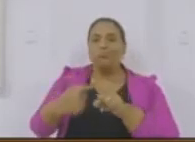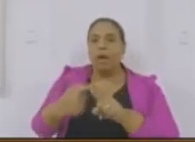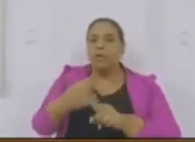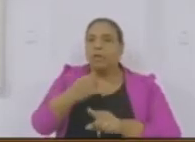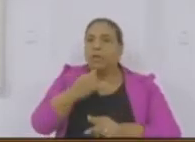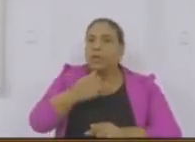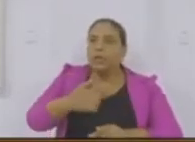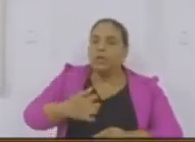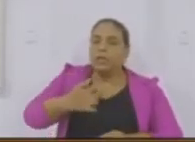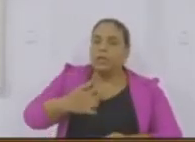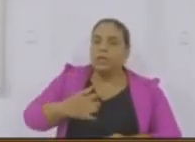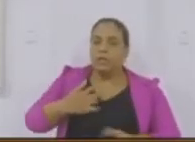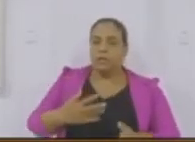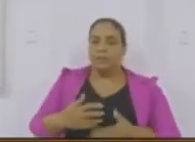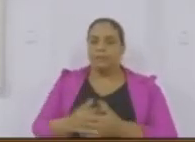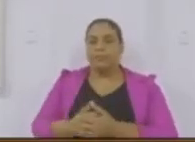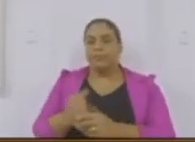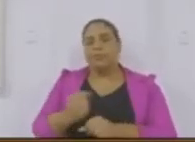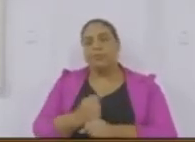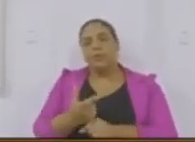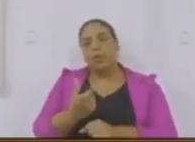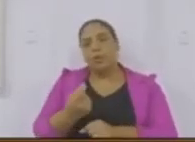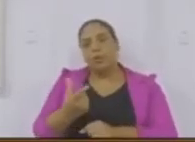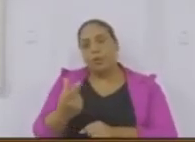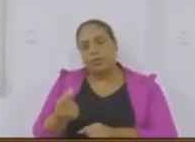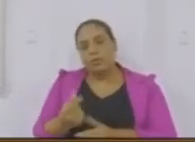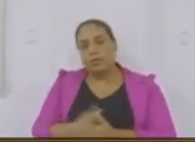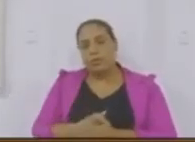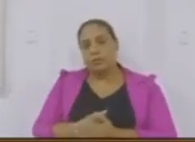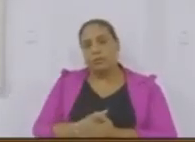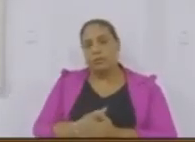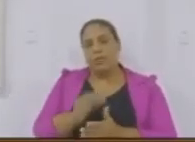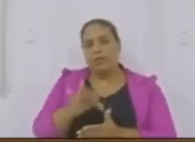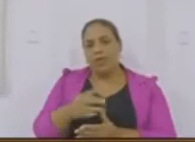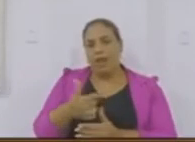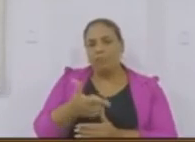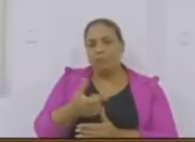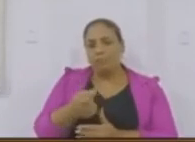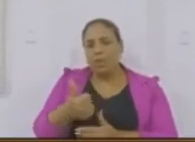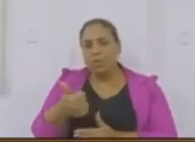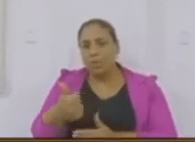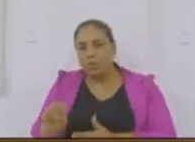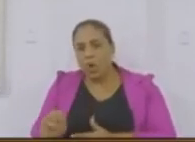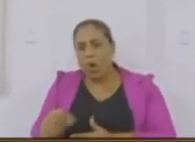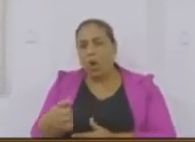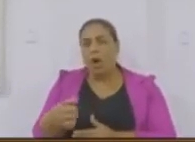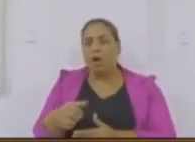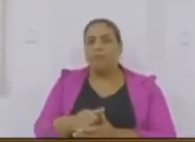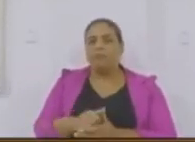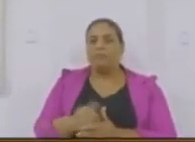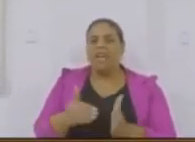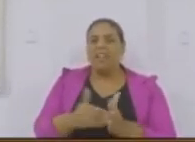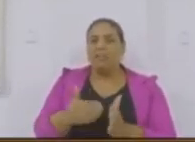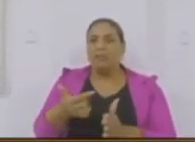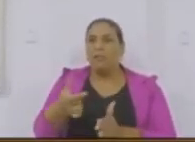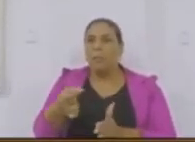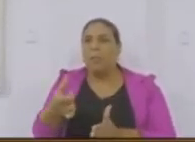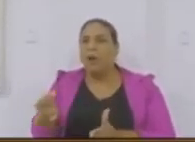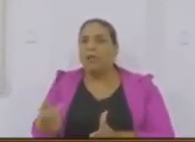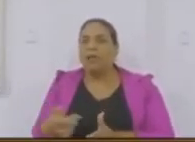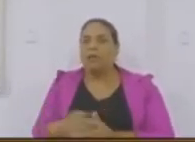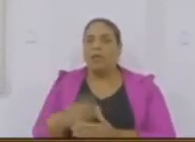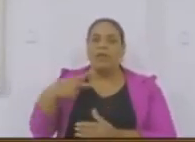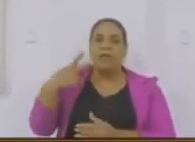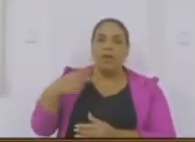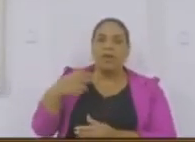Em 2020, no final de 2019 para 2020, vereador Adalto, vereador Mili,